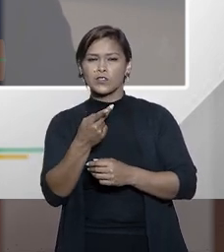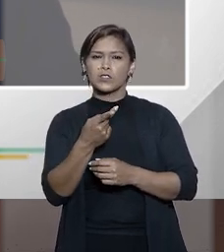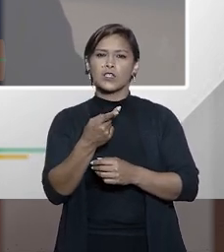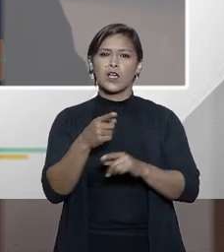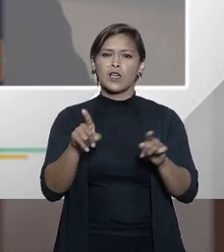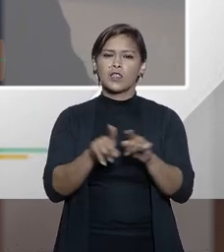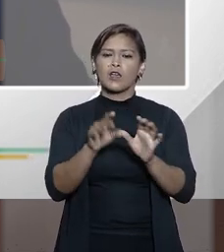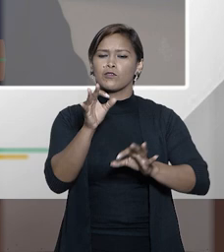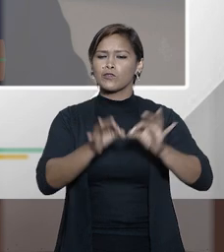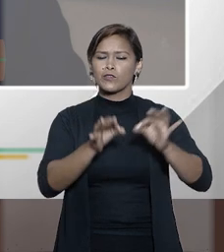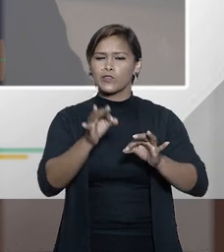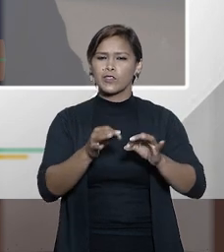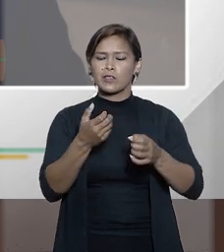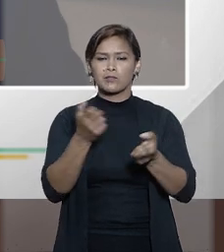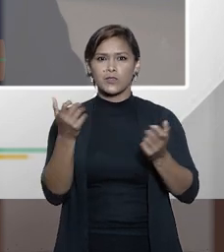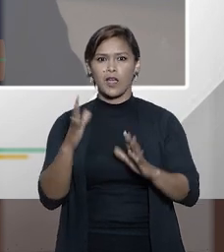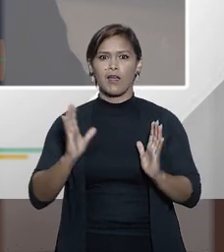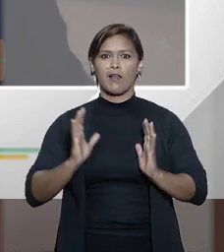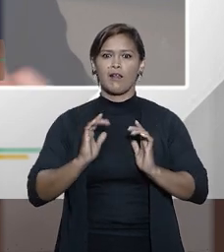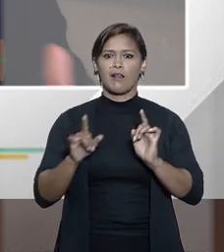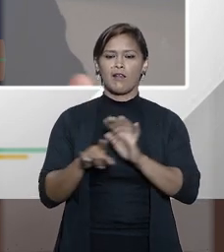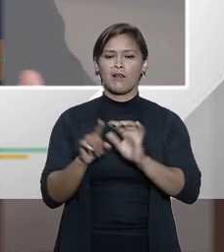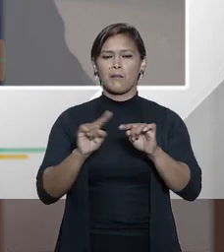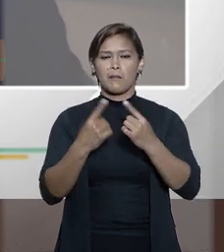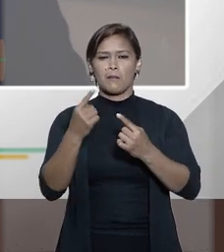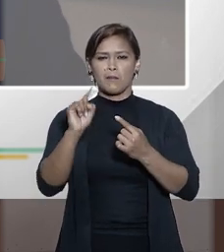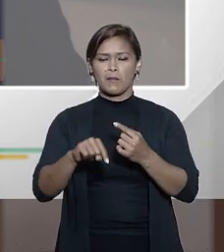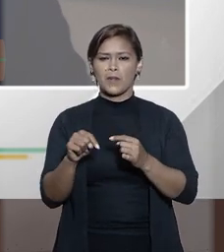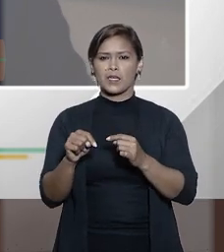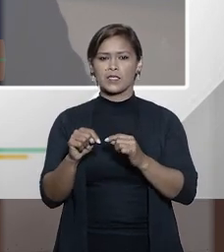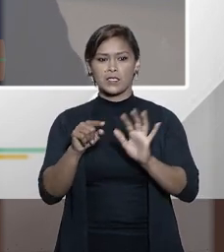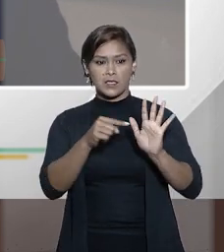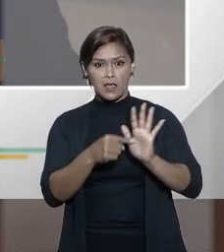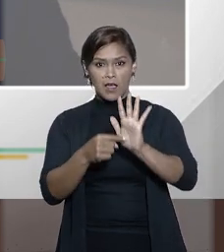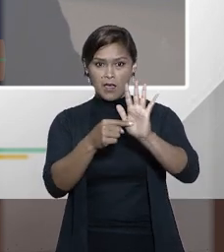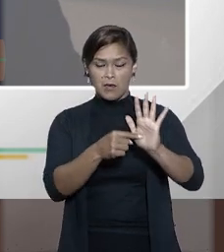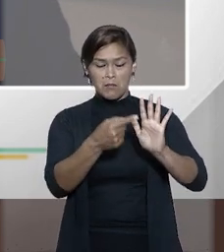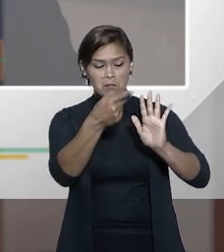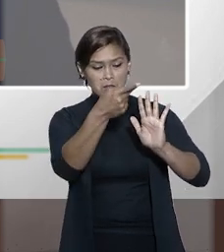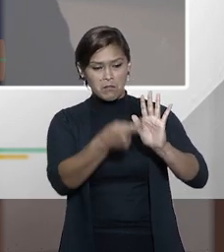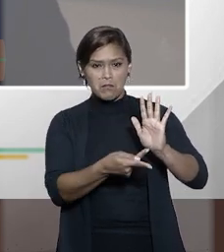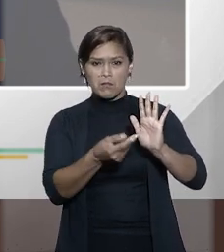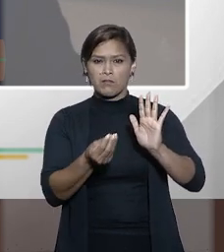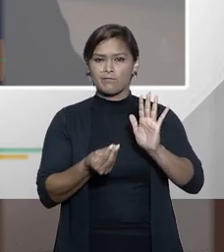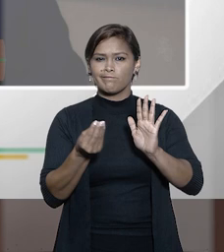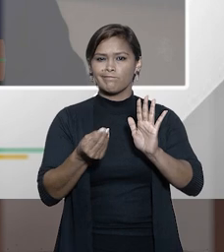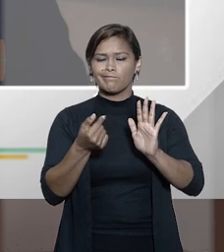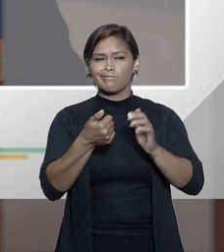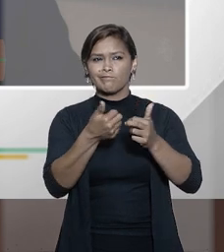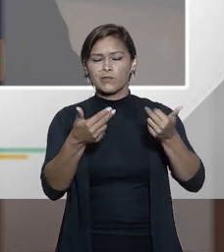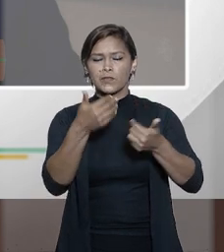xenofobia judiciária porque seria um exagero de minha parte, mas a imagem serve como